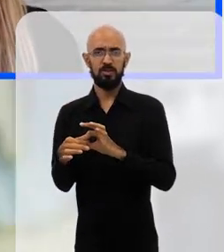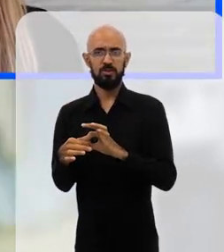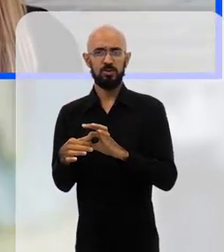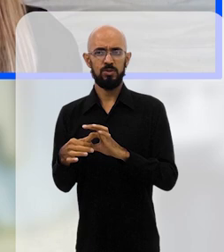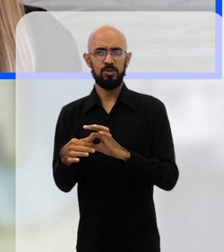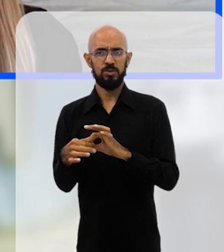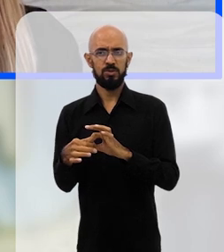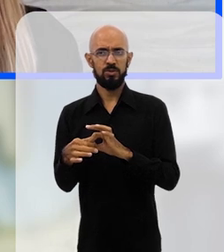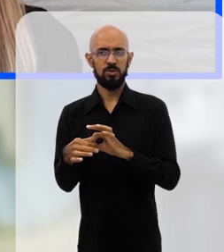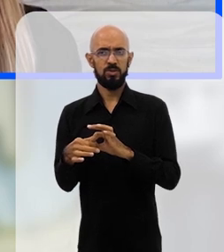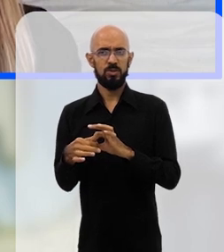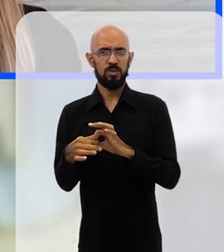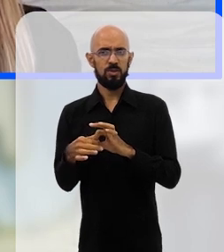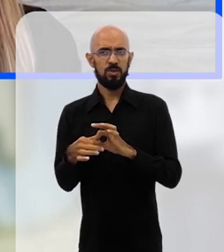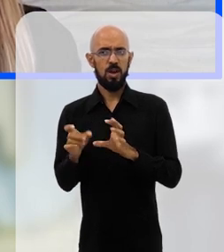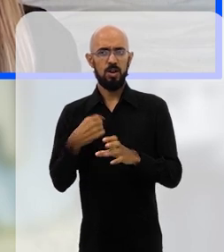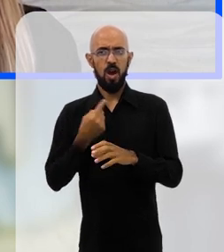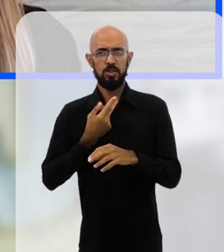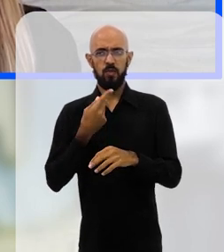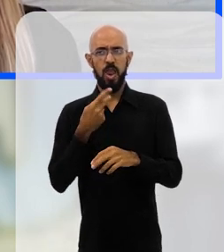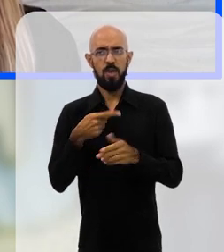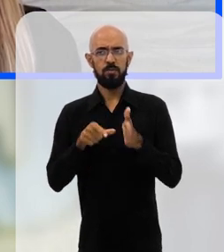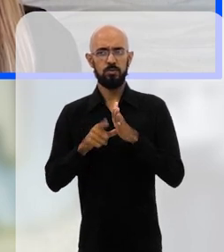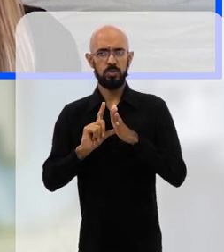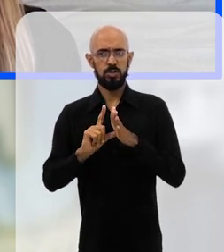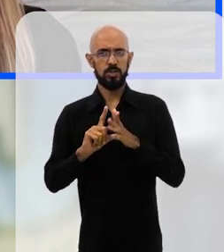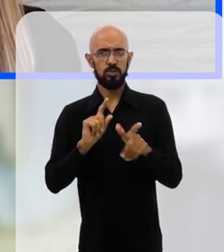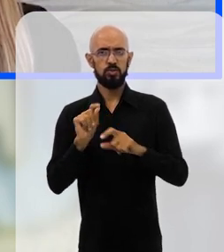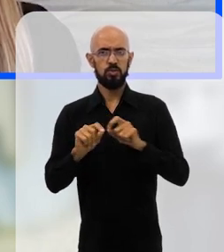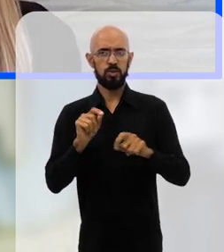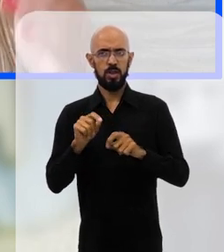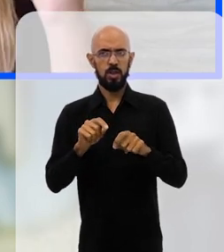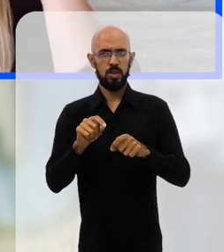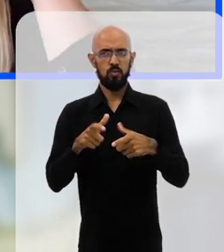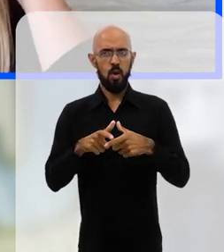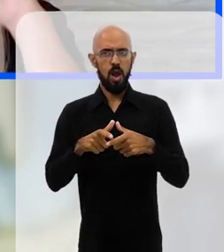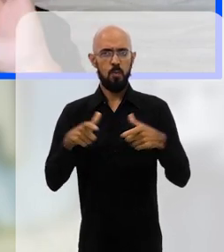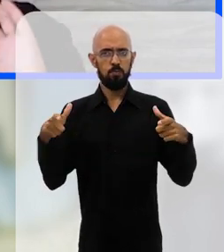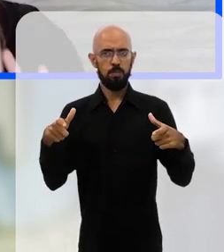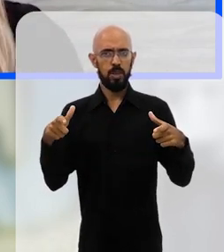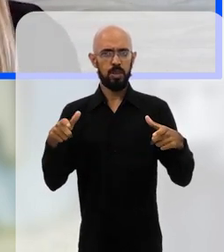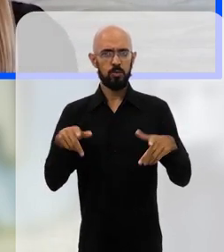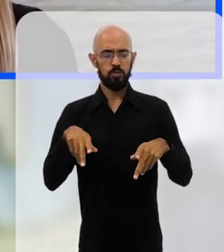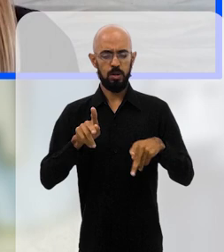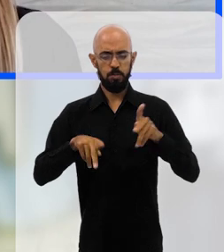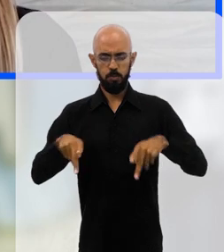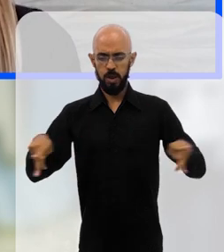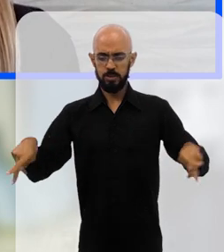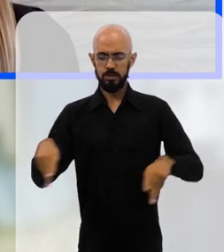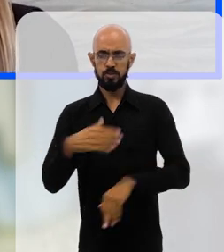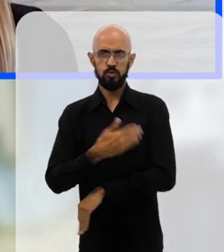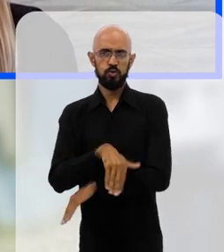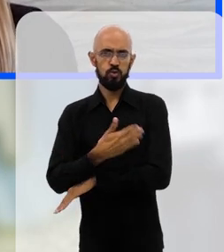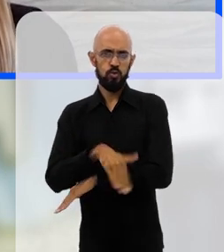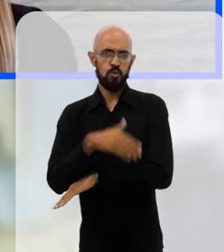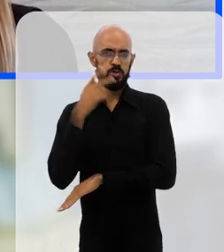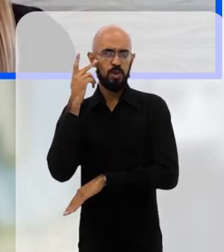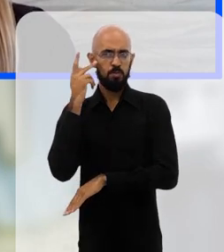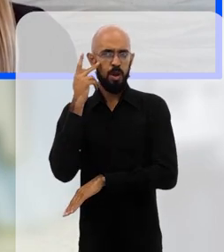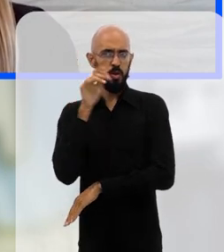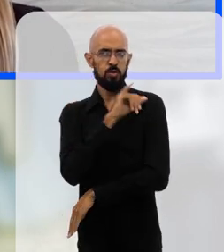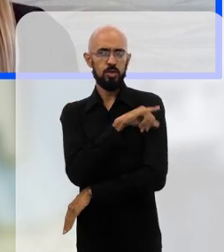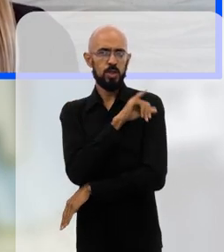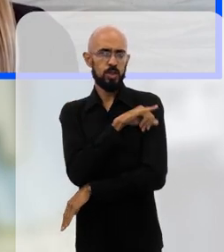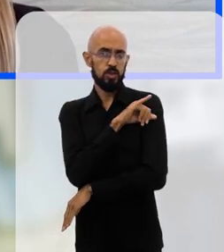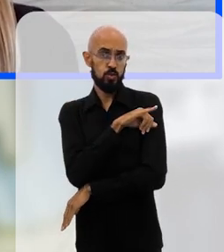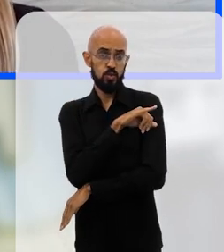cenário. Então, a gente mencionava pouco antes a respeito do aumento da população em situação de rua, por exemplo, em